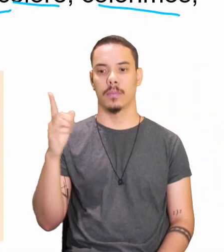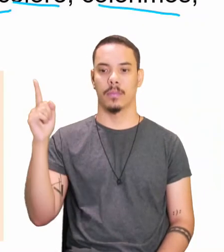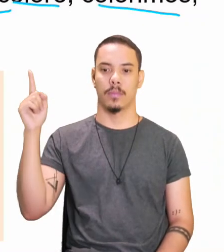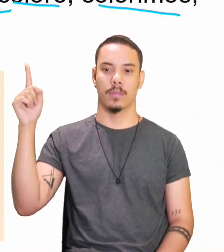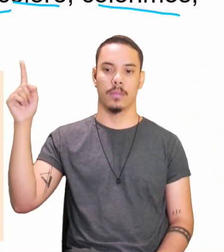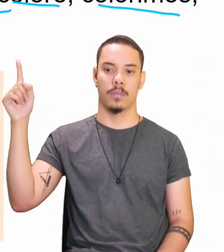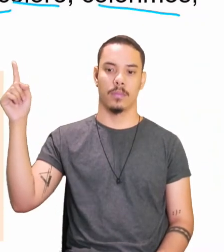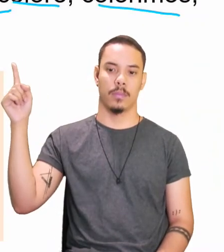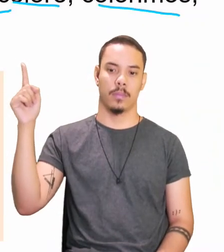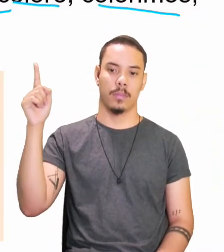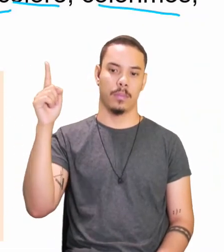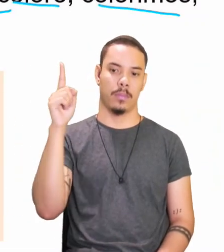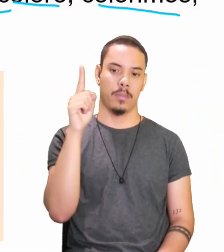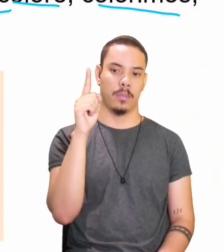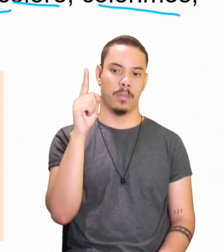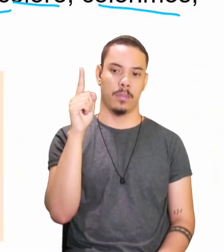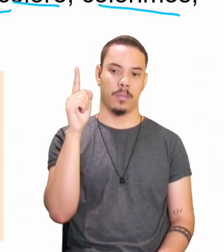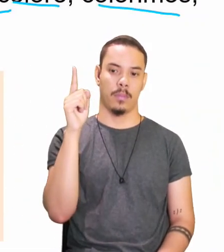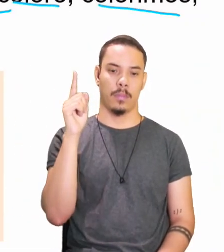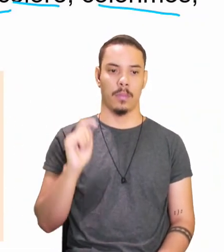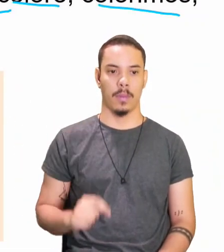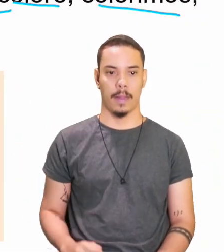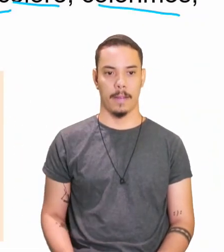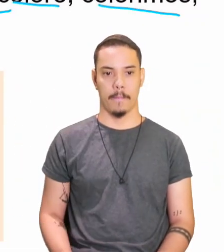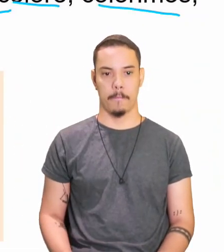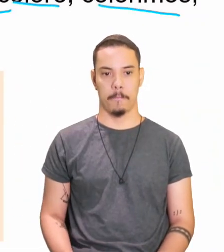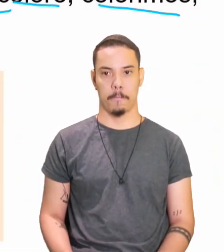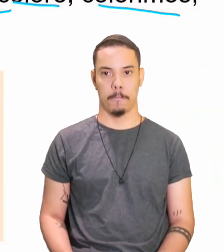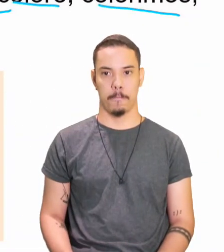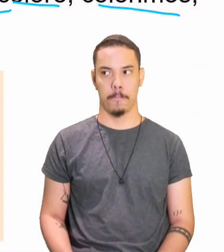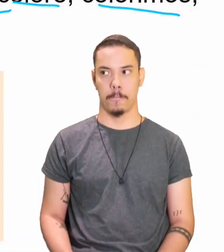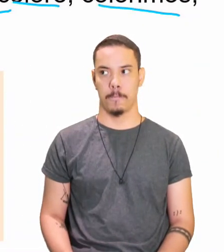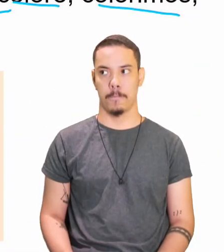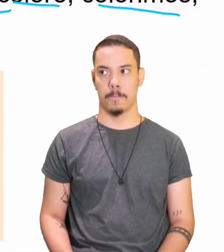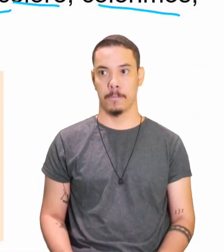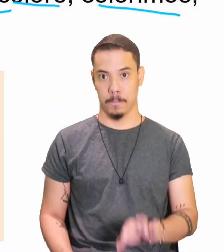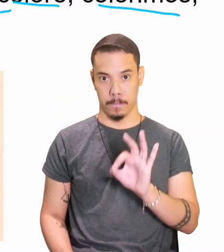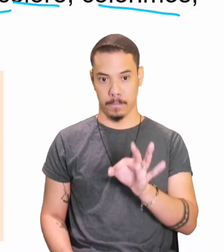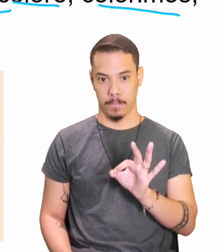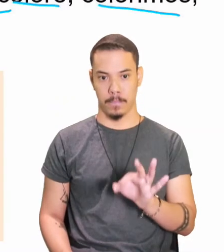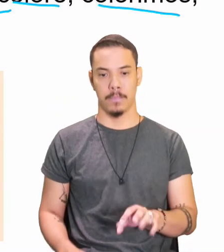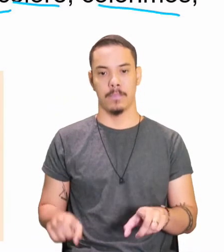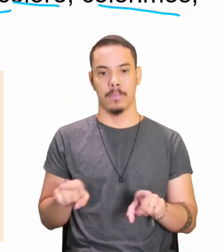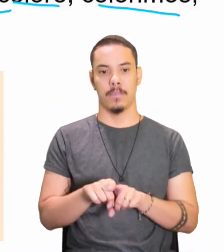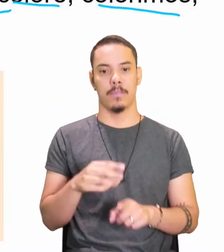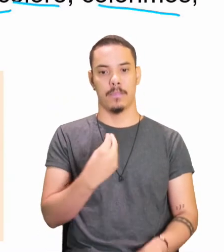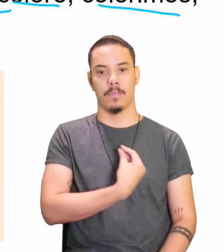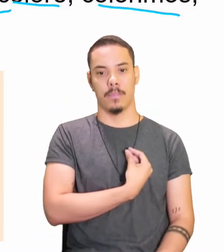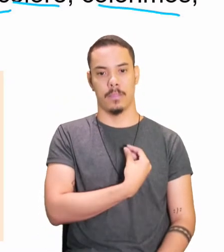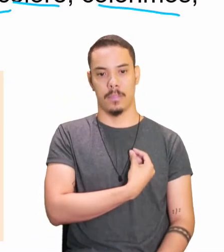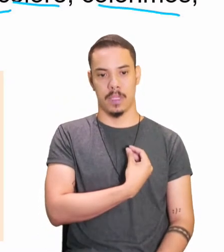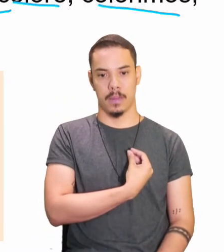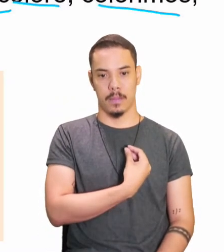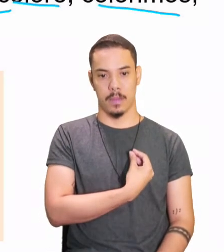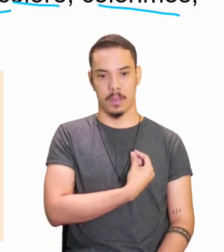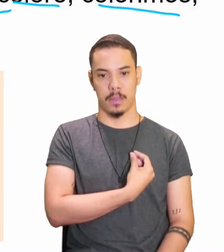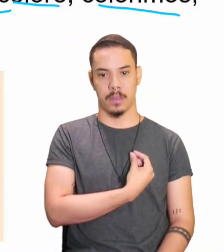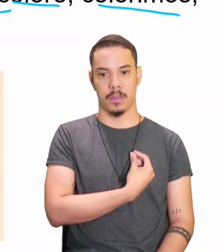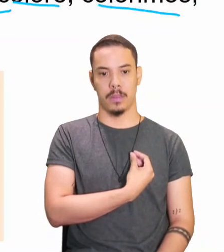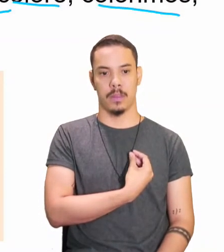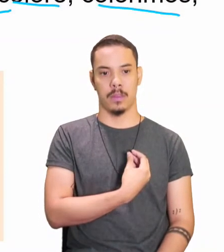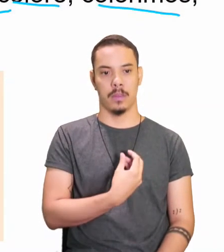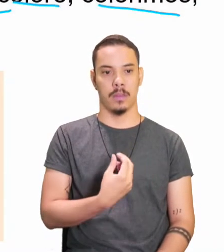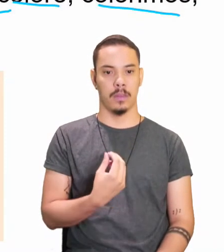colorimos, colorias e colorem, e no presente do indicativo, não